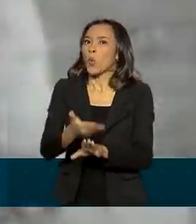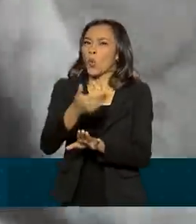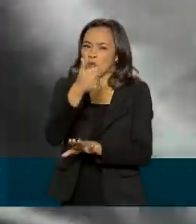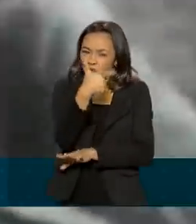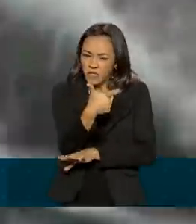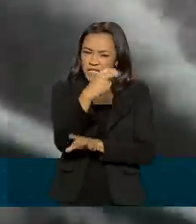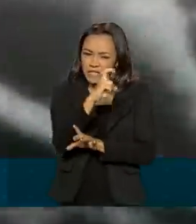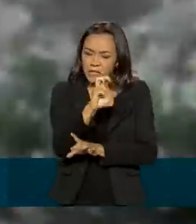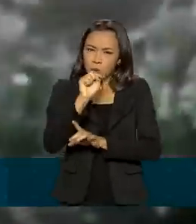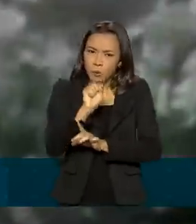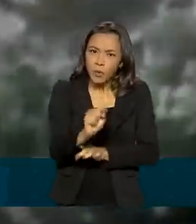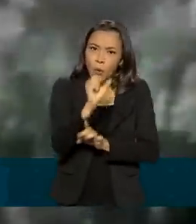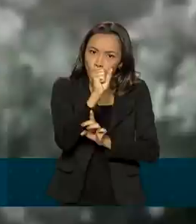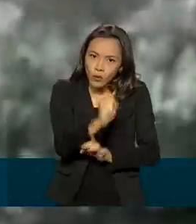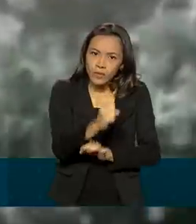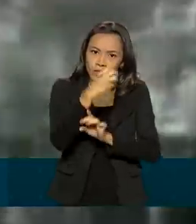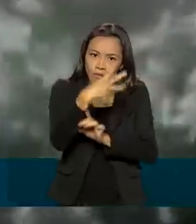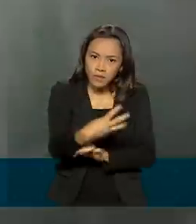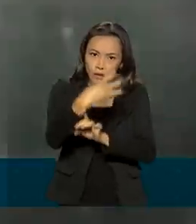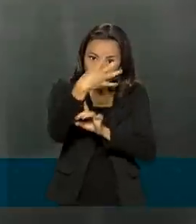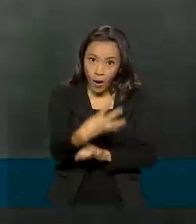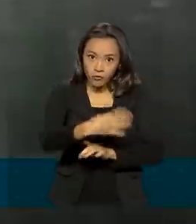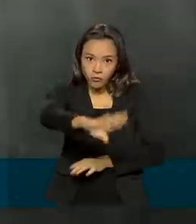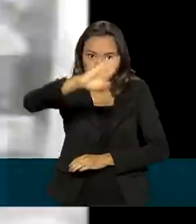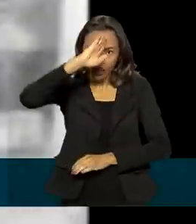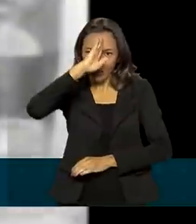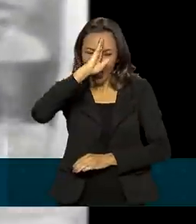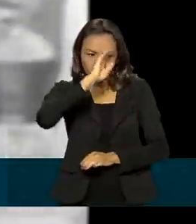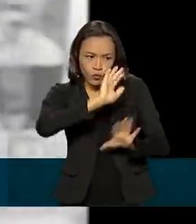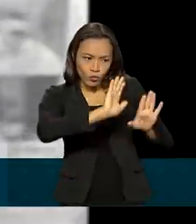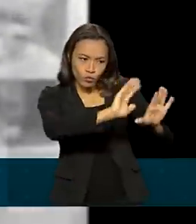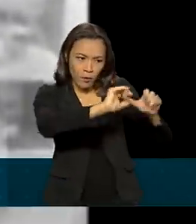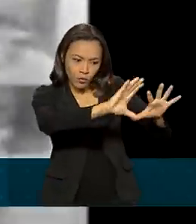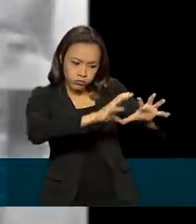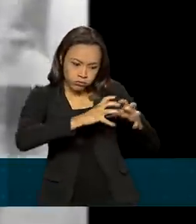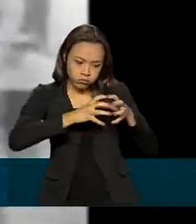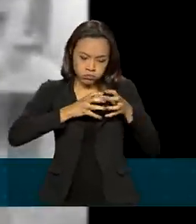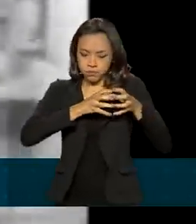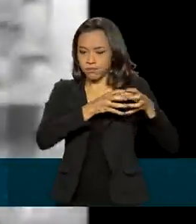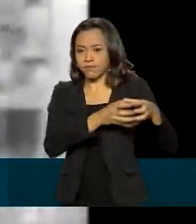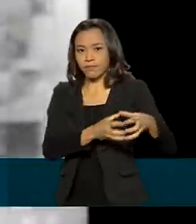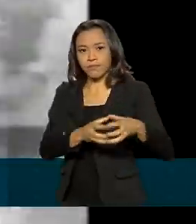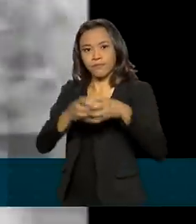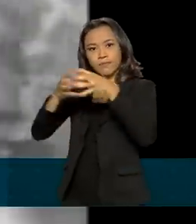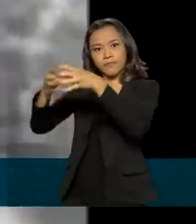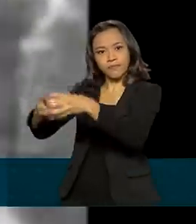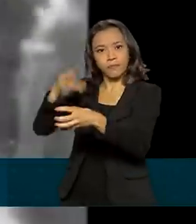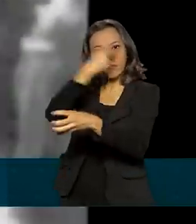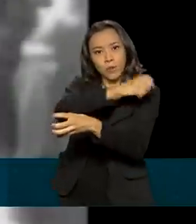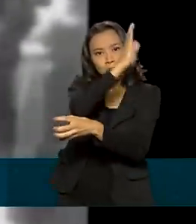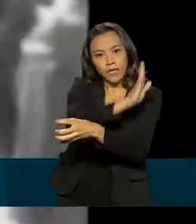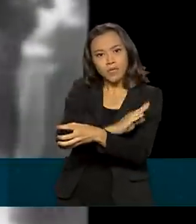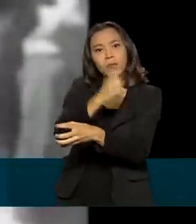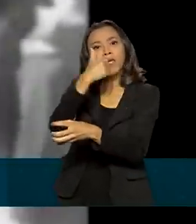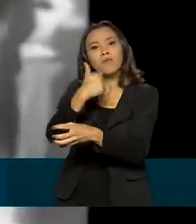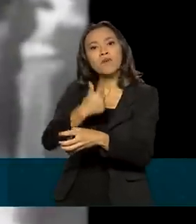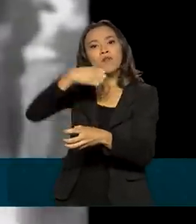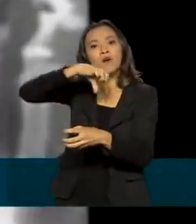.834 soldados foram convocados pela Força Expedicionária Brasileira em